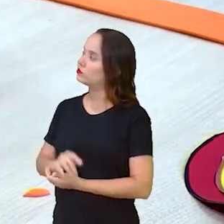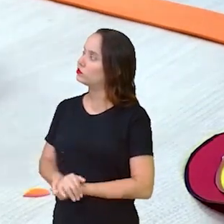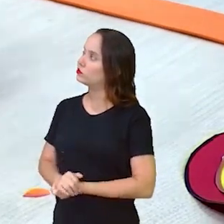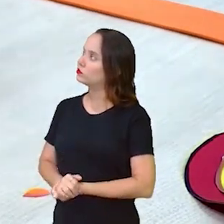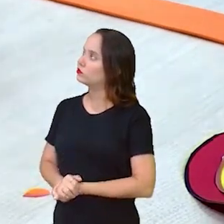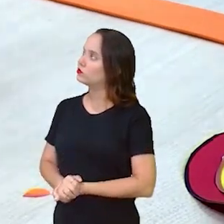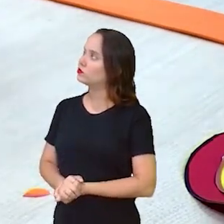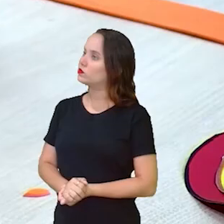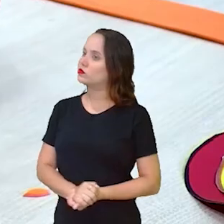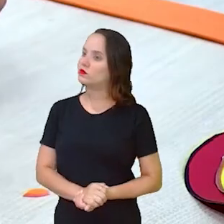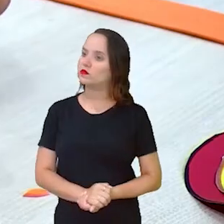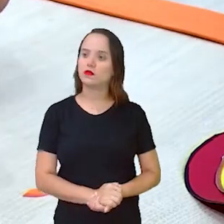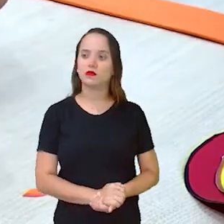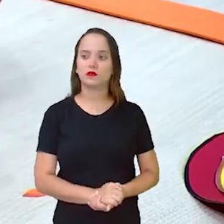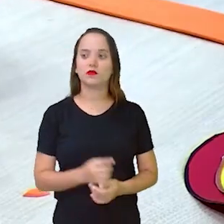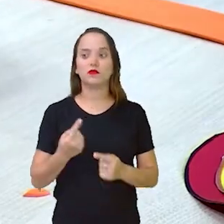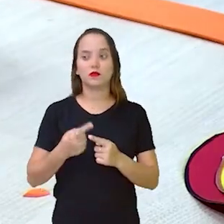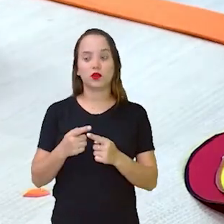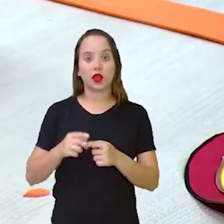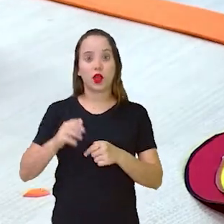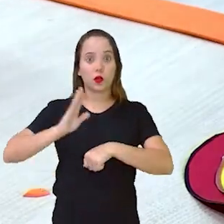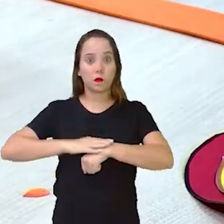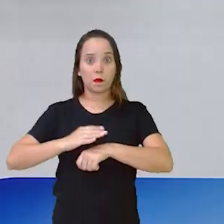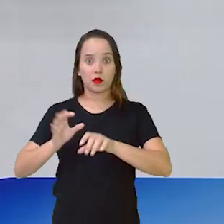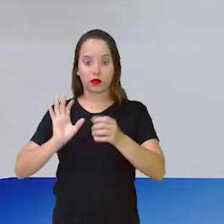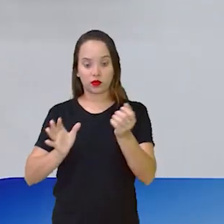ó, fica assim. E quando for virar, ó,